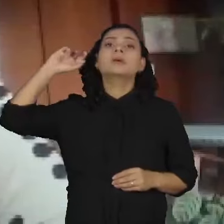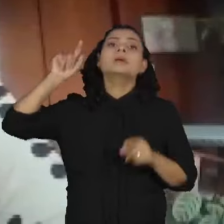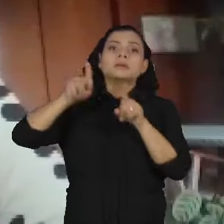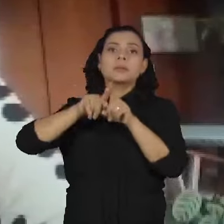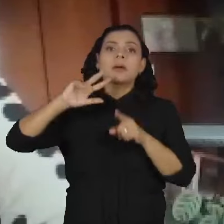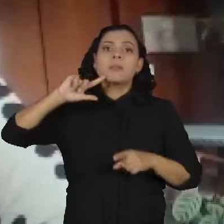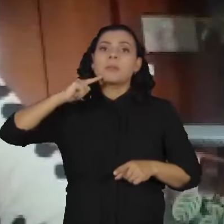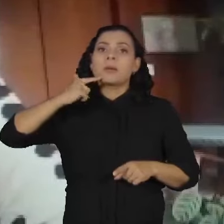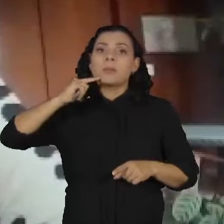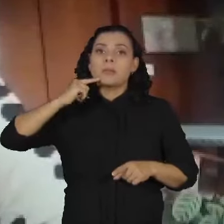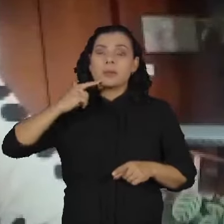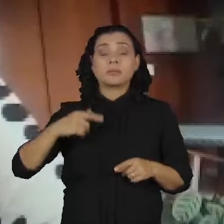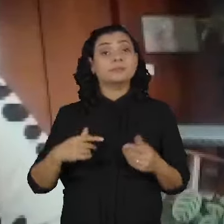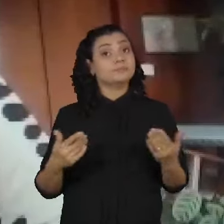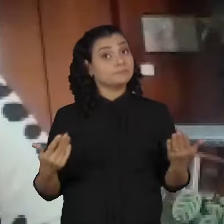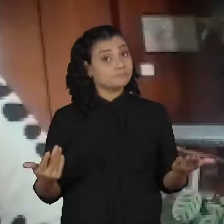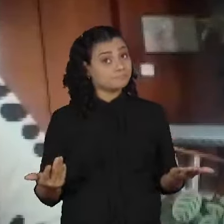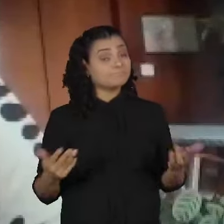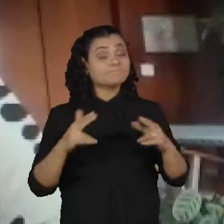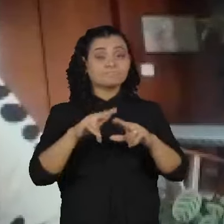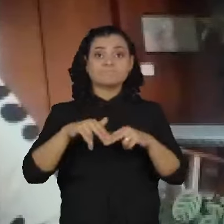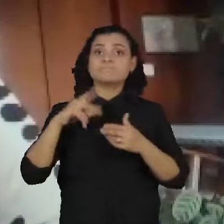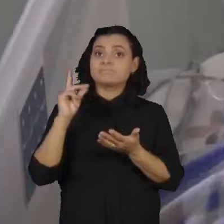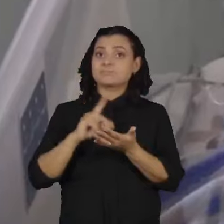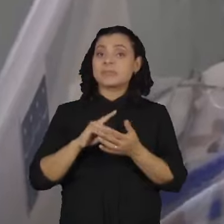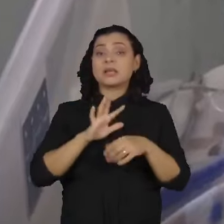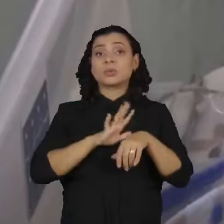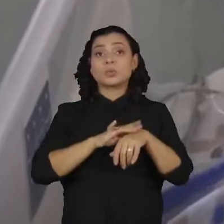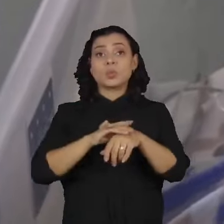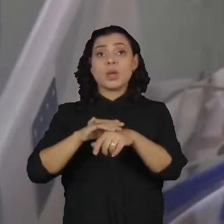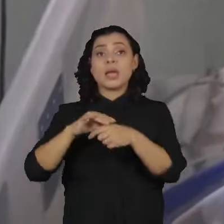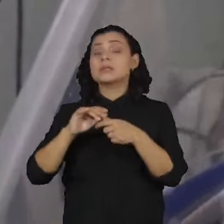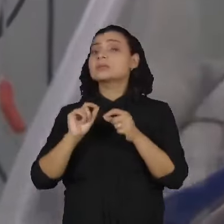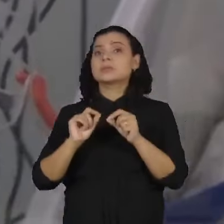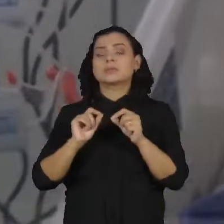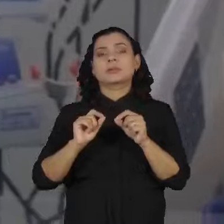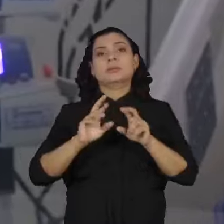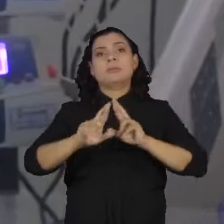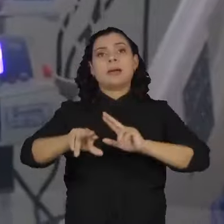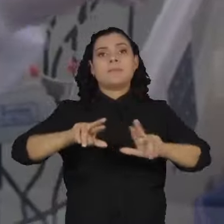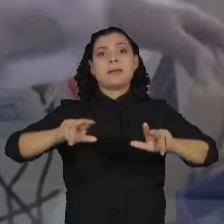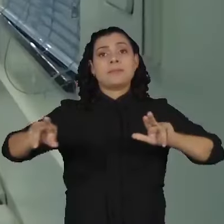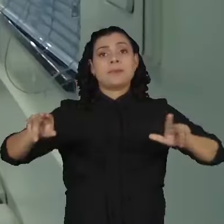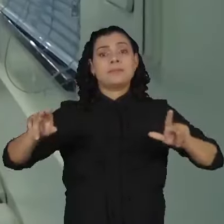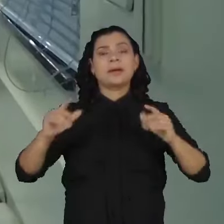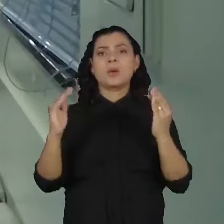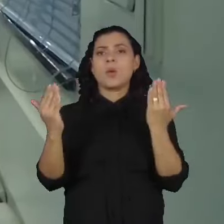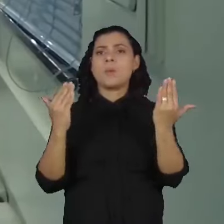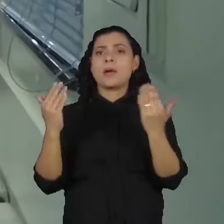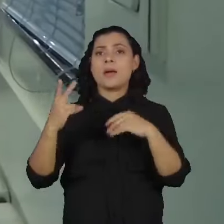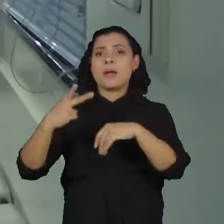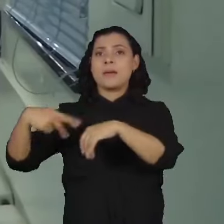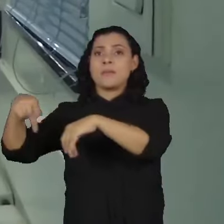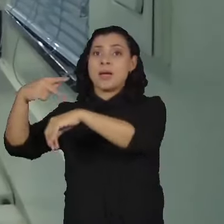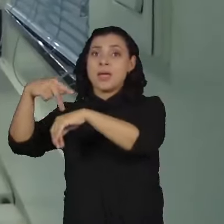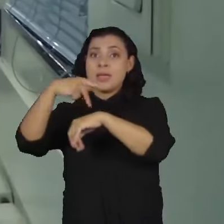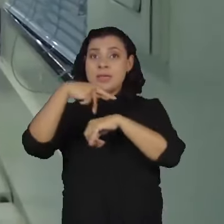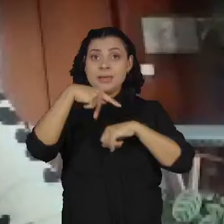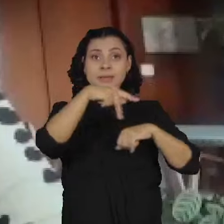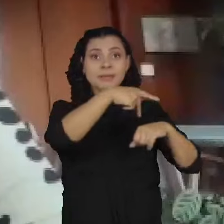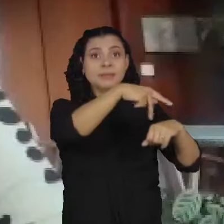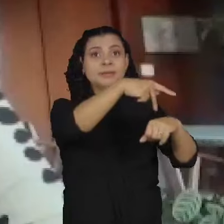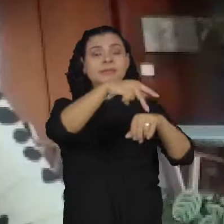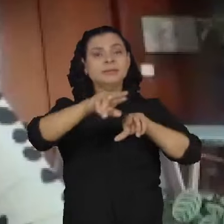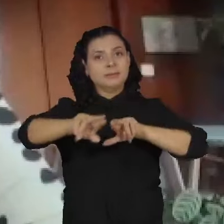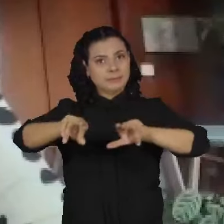Esta médica ressalta que o agravamento das doenças é desigual na comparação entre países e continentes.